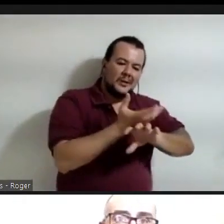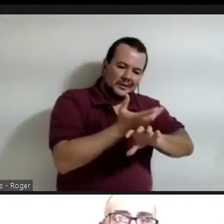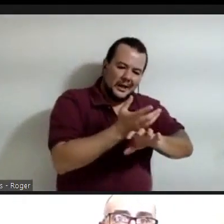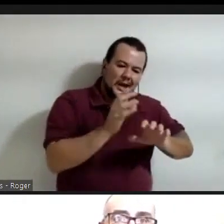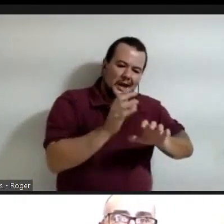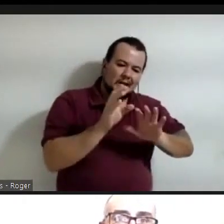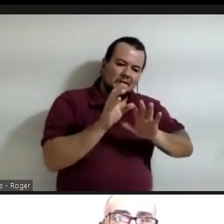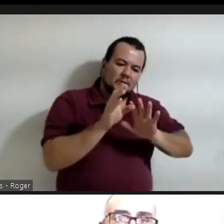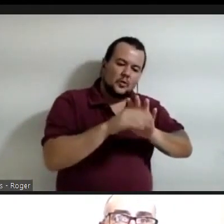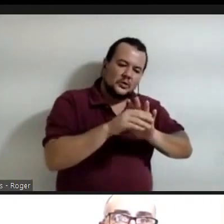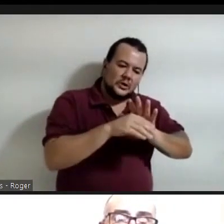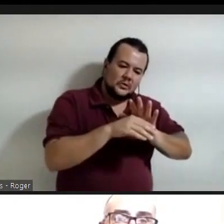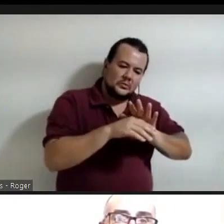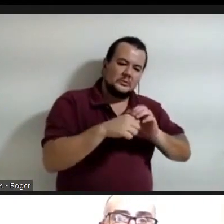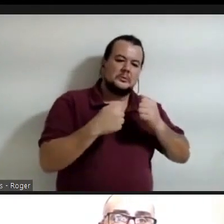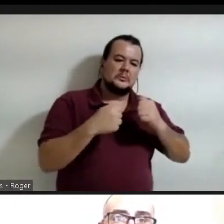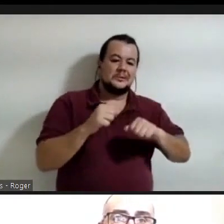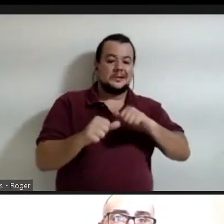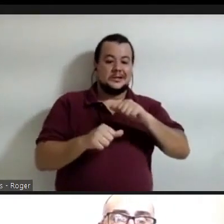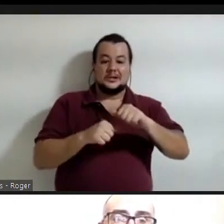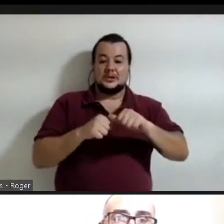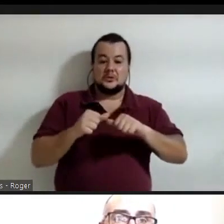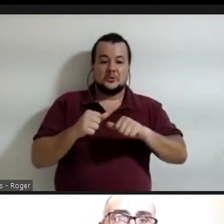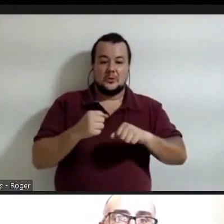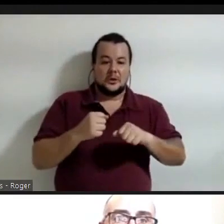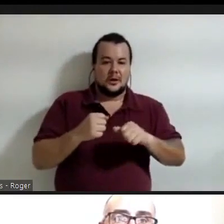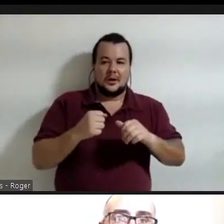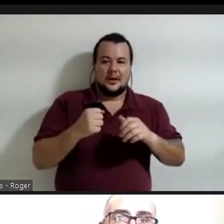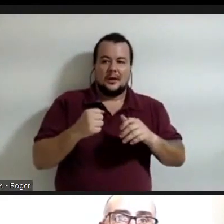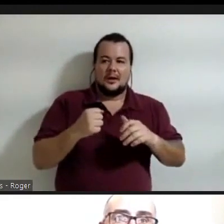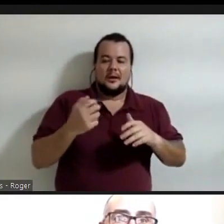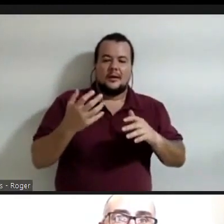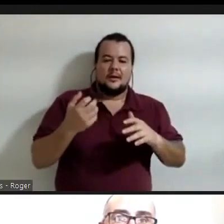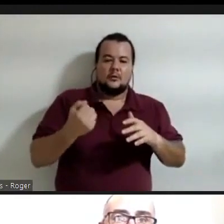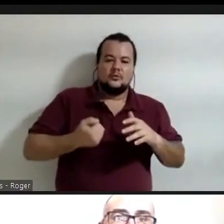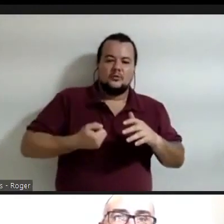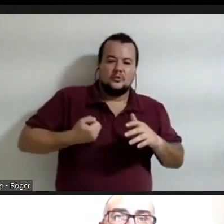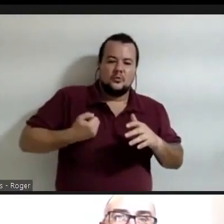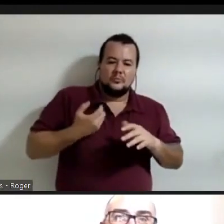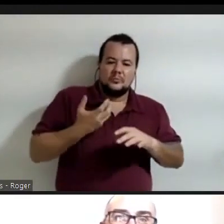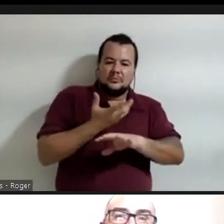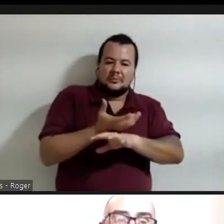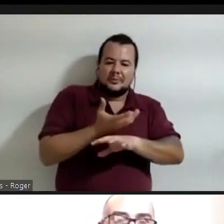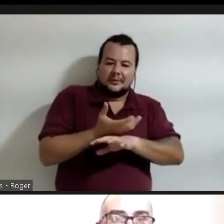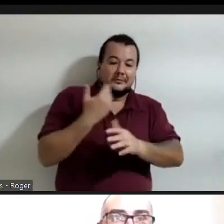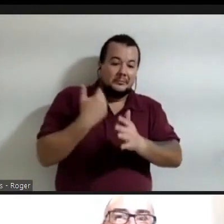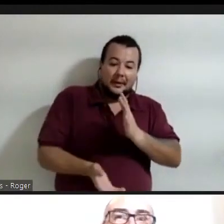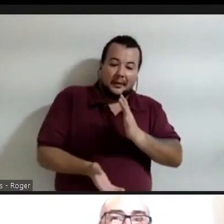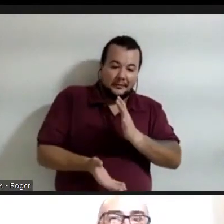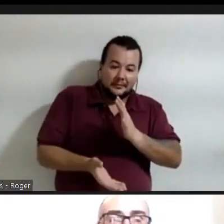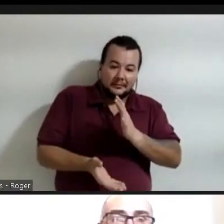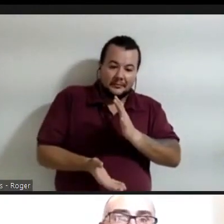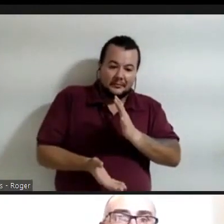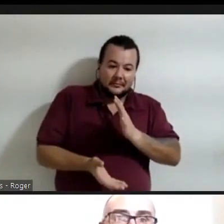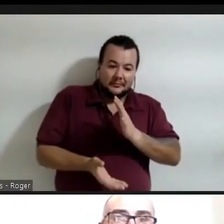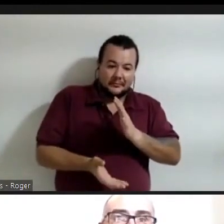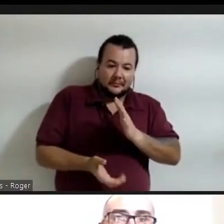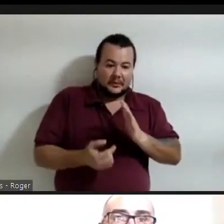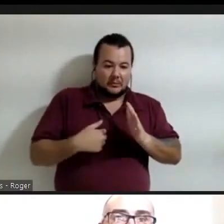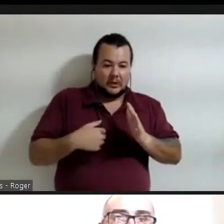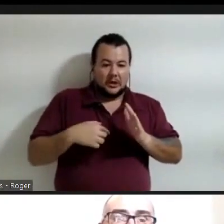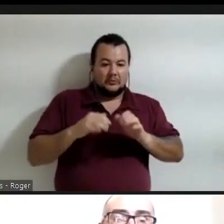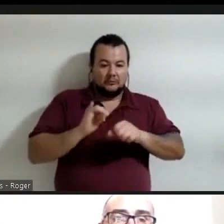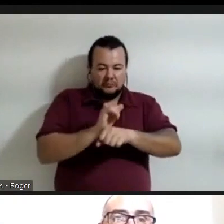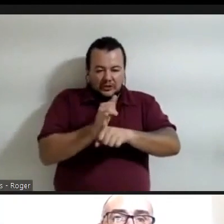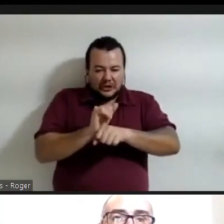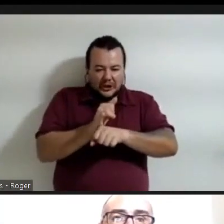trocar um código e o nome da disciplina, você perde ela, né? Então, a minha estratégia foi através de eletivas, então, eu